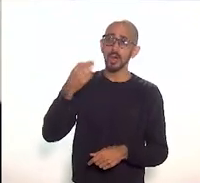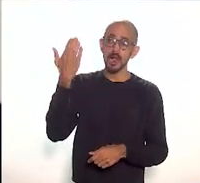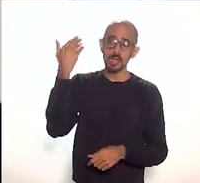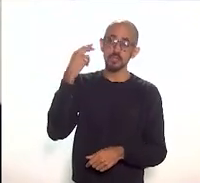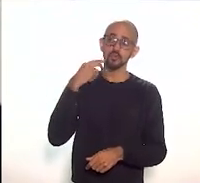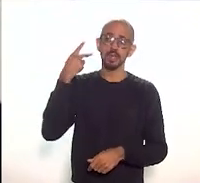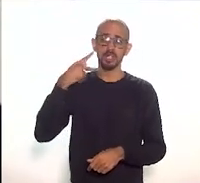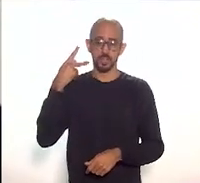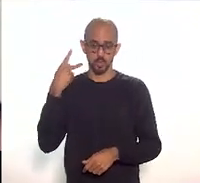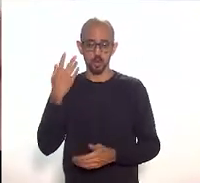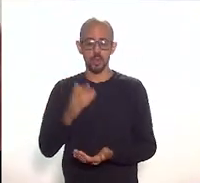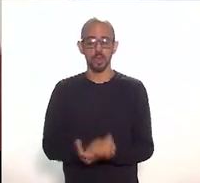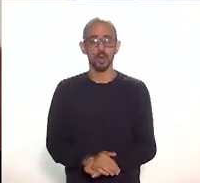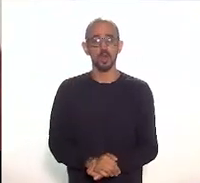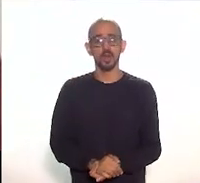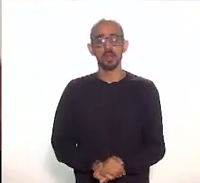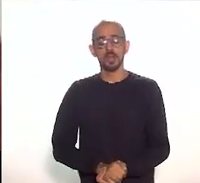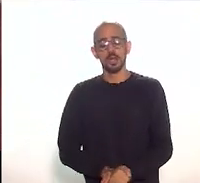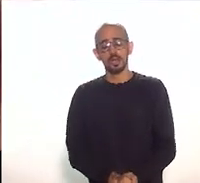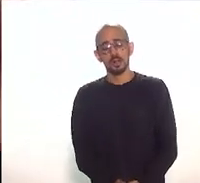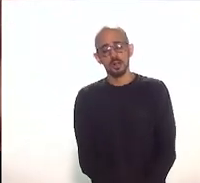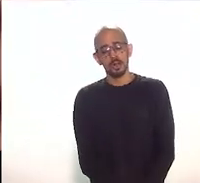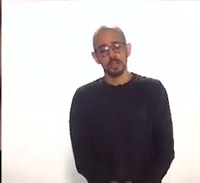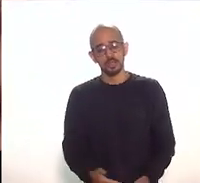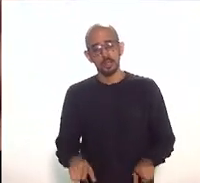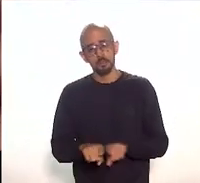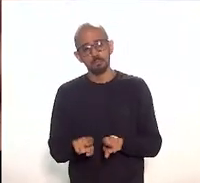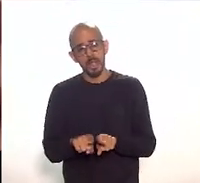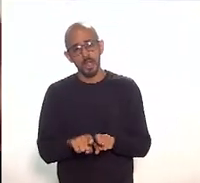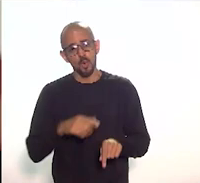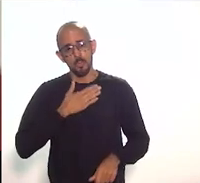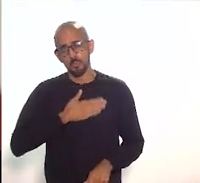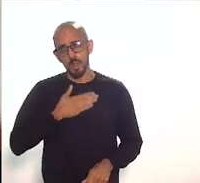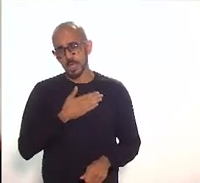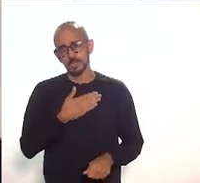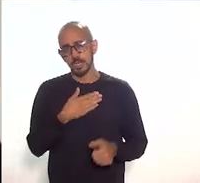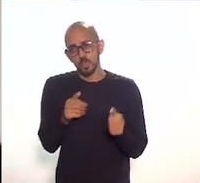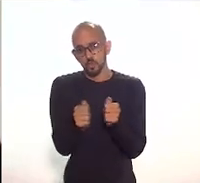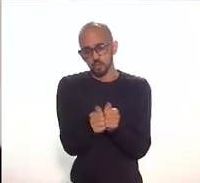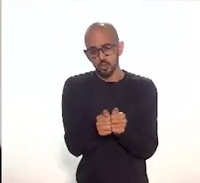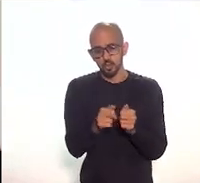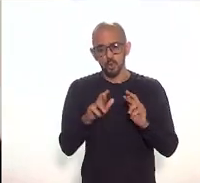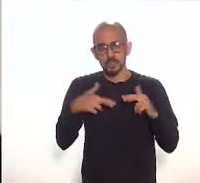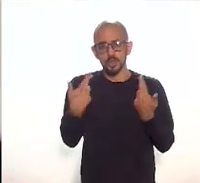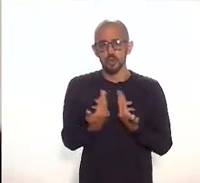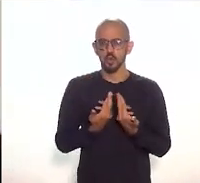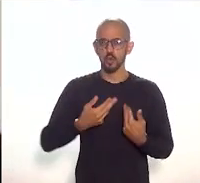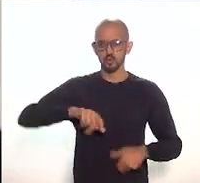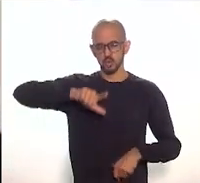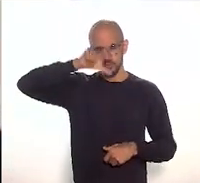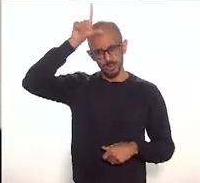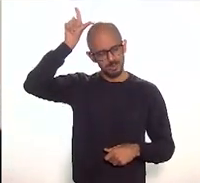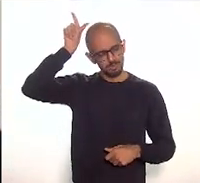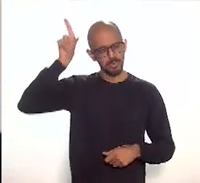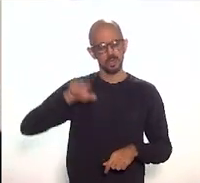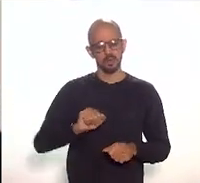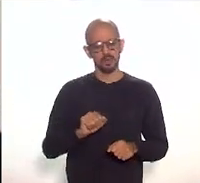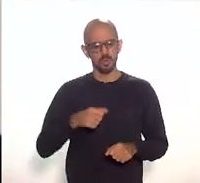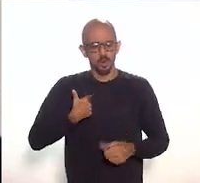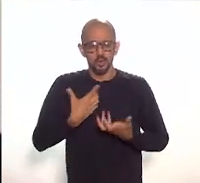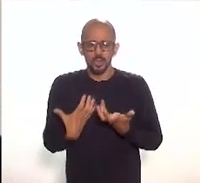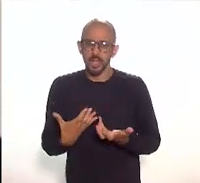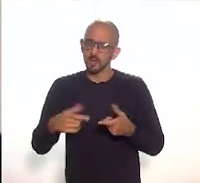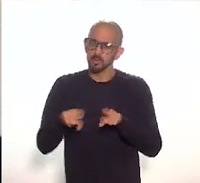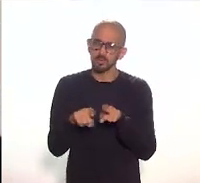falar o meu enorme prazer das reuniões que tive com o deputado Luiz Paulo, e eu queria pegar um